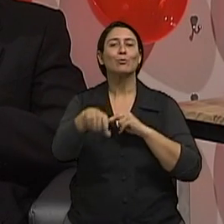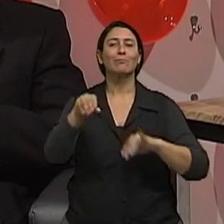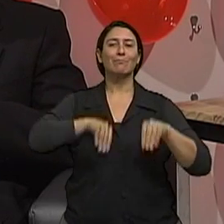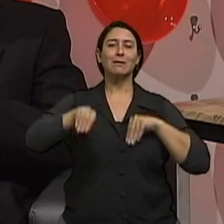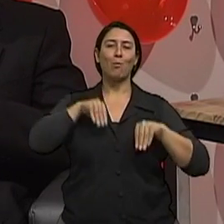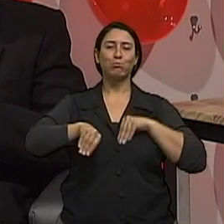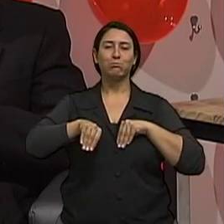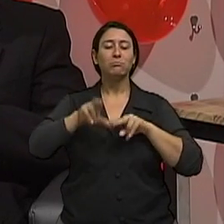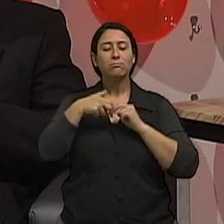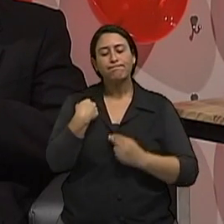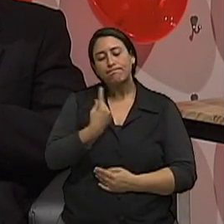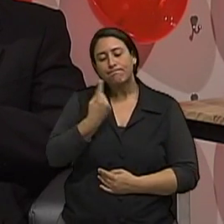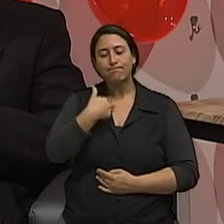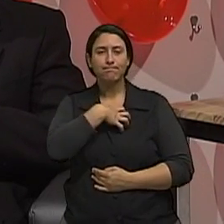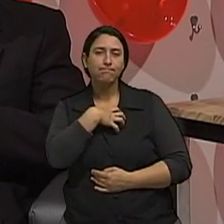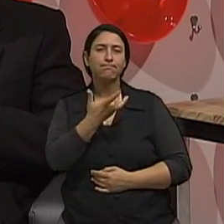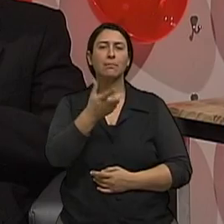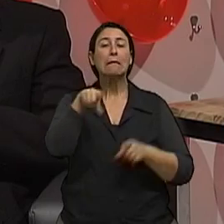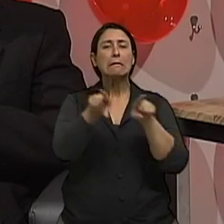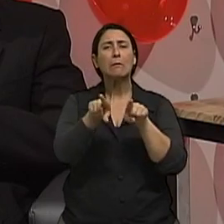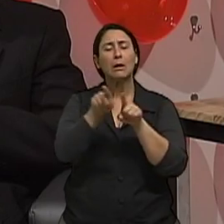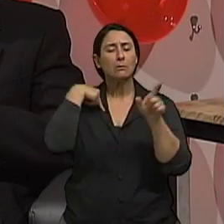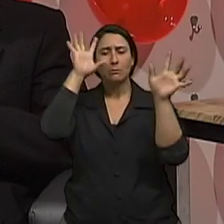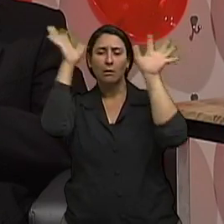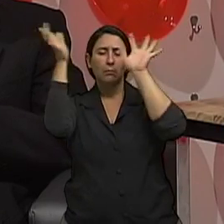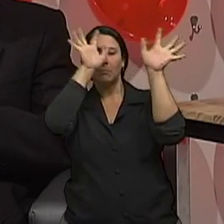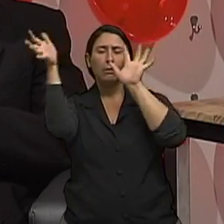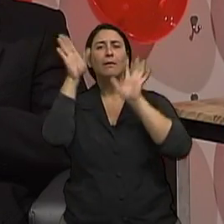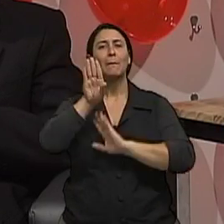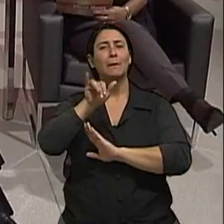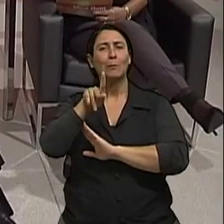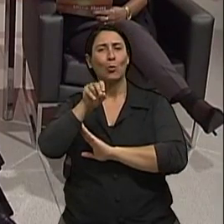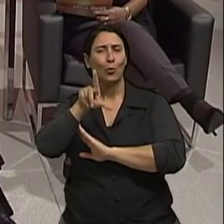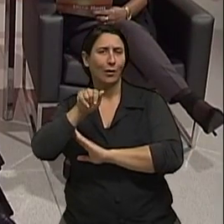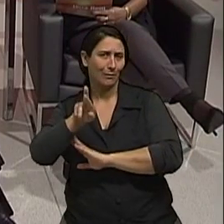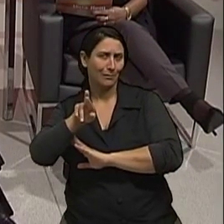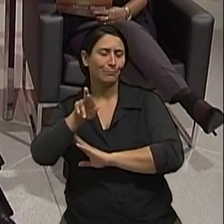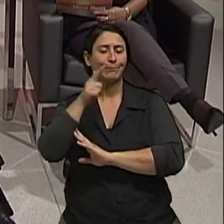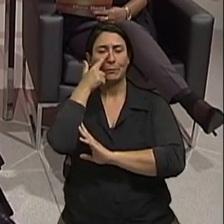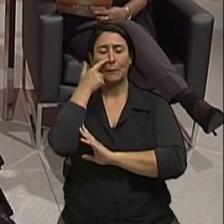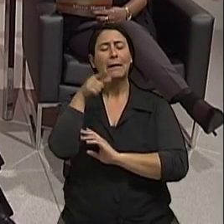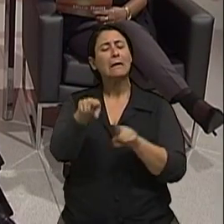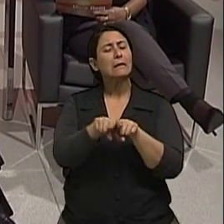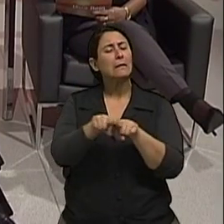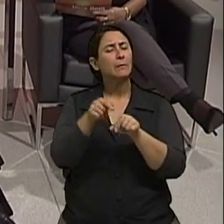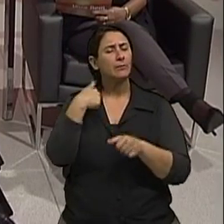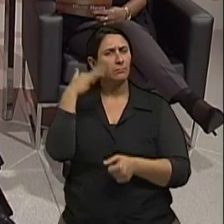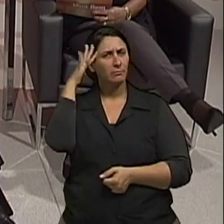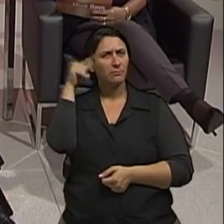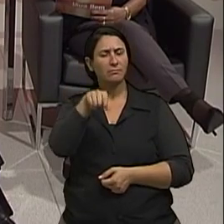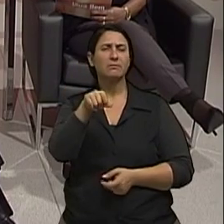risco, né, outras doenças mentais, transtorno bipolar, né, é um fator de risco. Claro. E me diga o seguinte, nesse organismo com